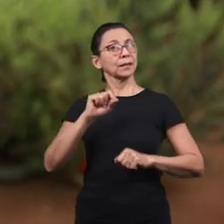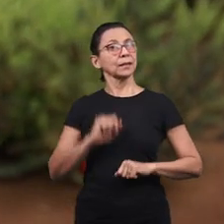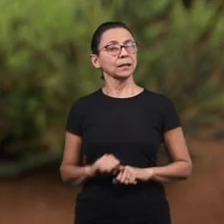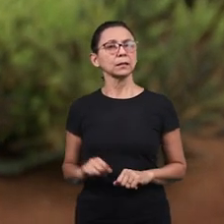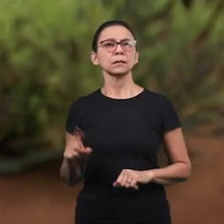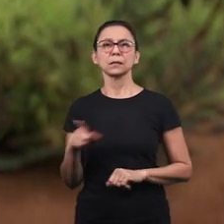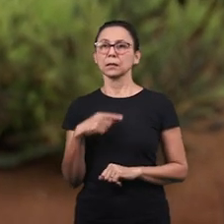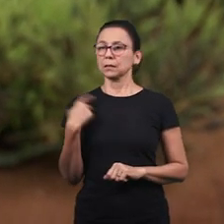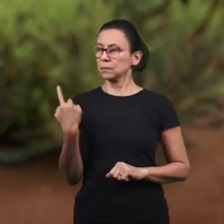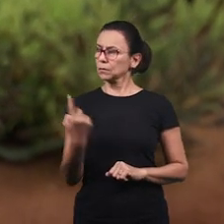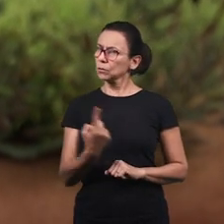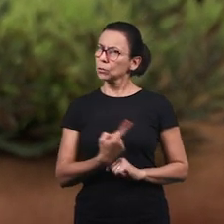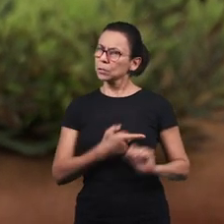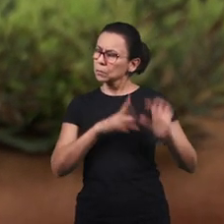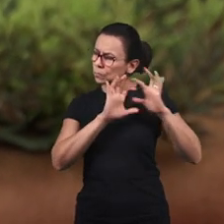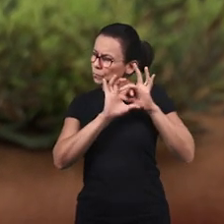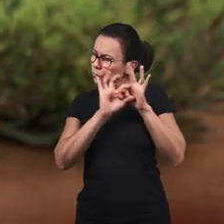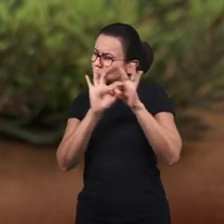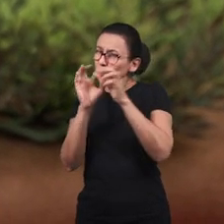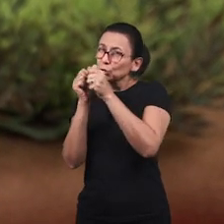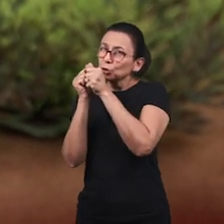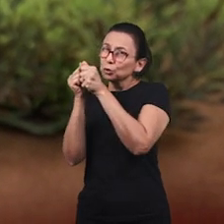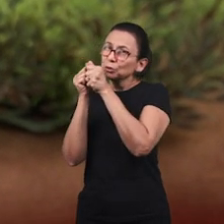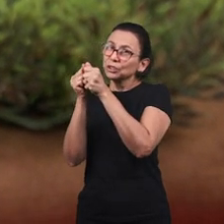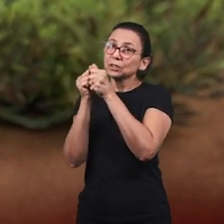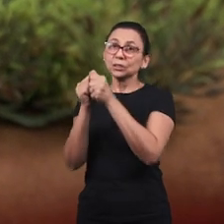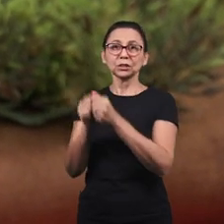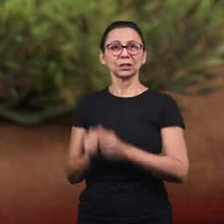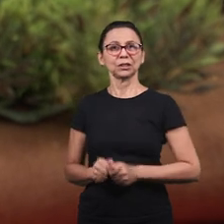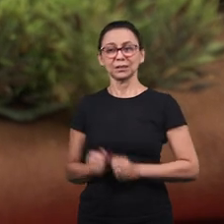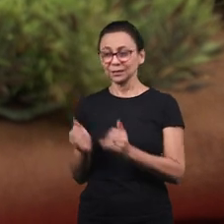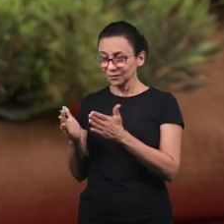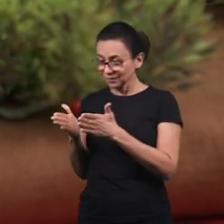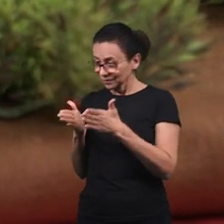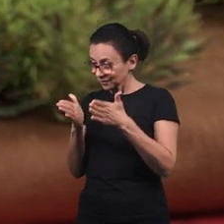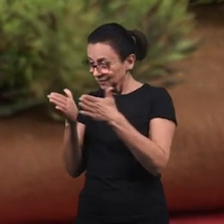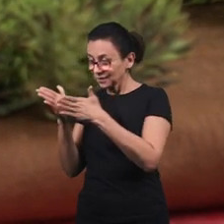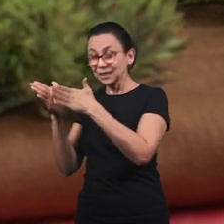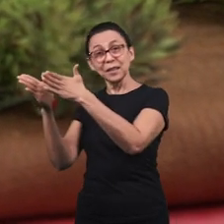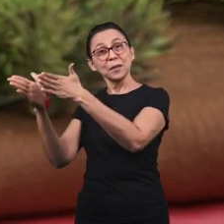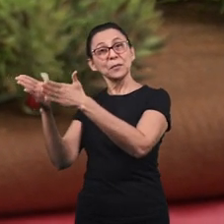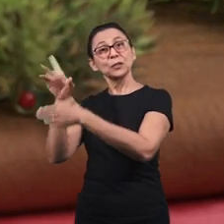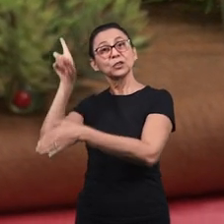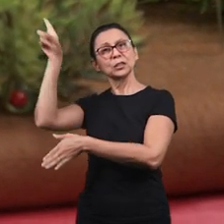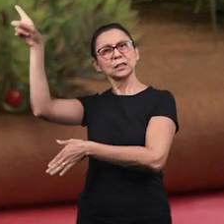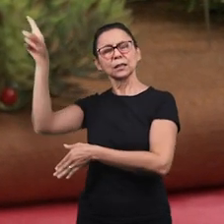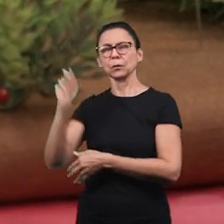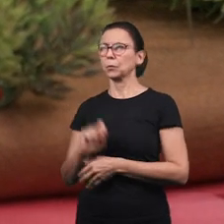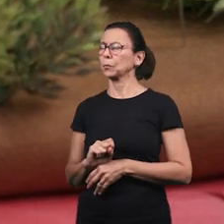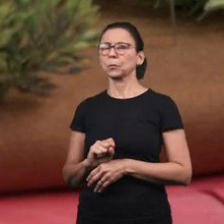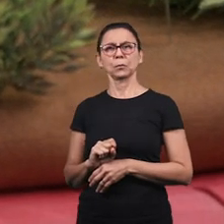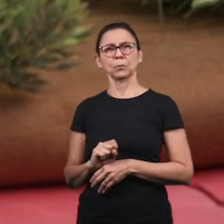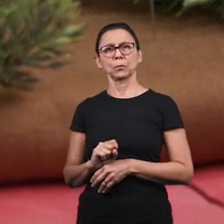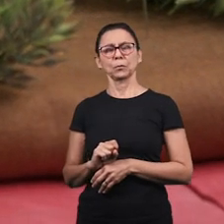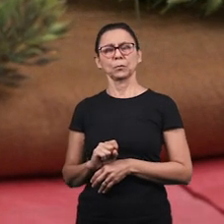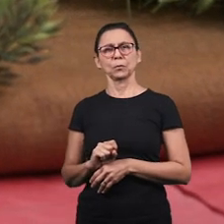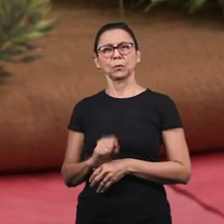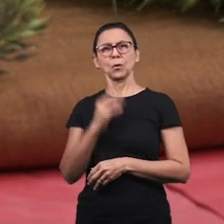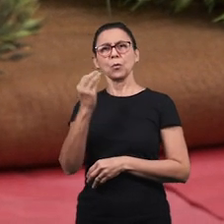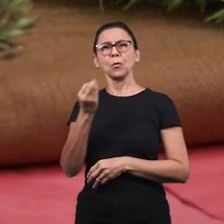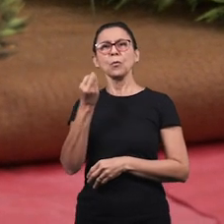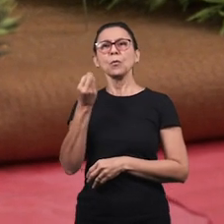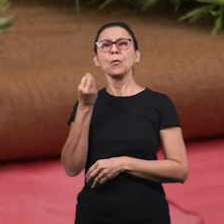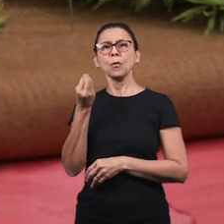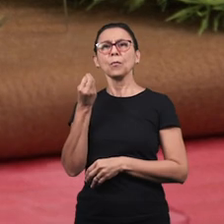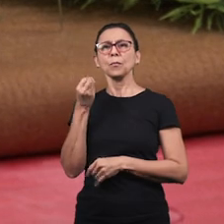Nós estamos andando com Deus Estamos andando no caminho de Deus Mas quem é o caminho de Deus que nos leva